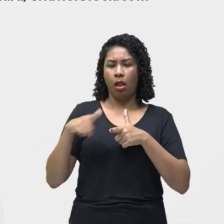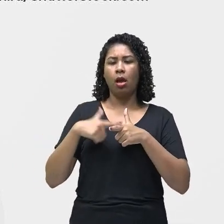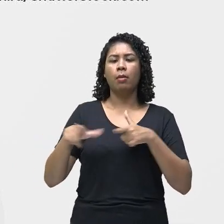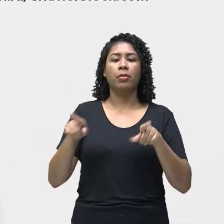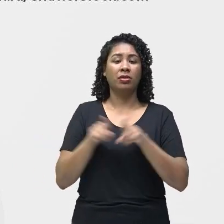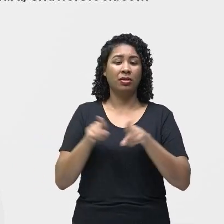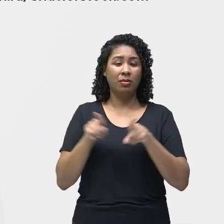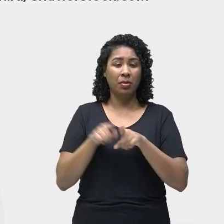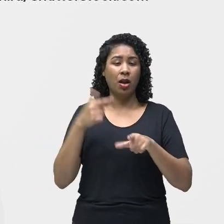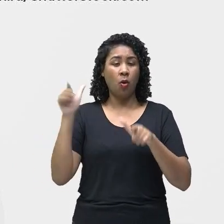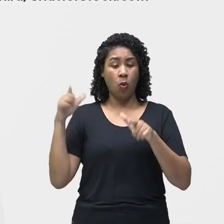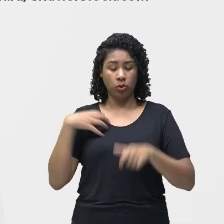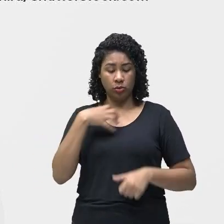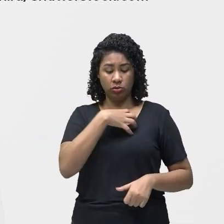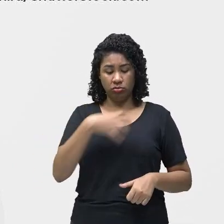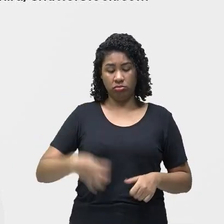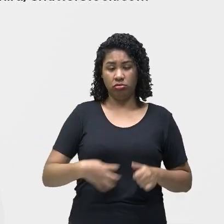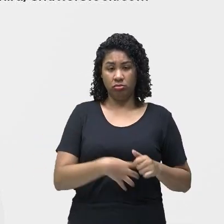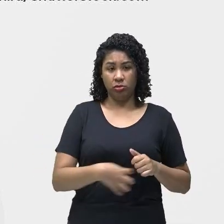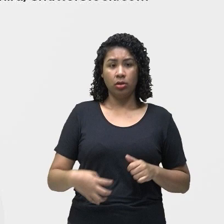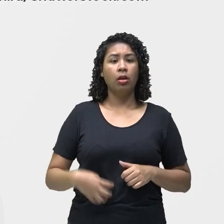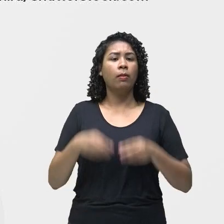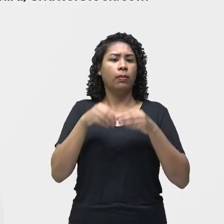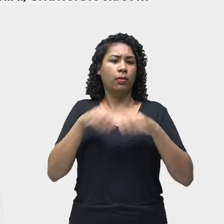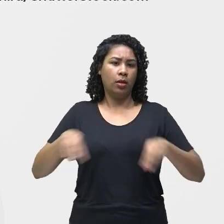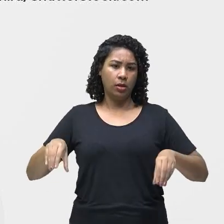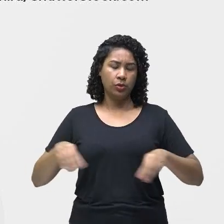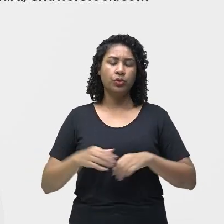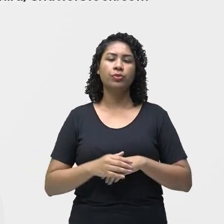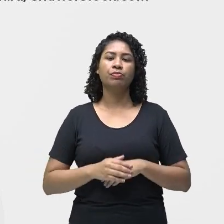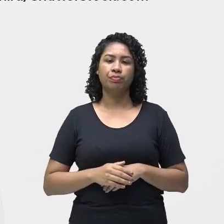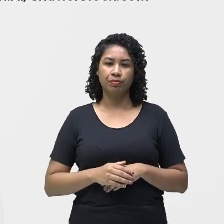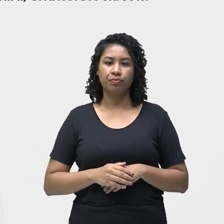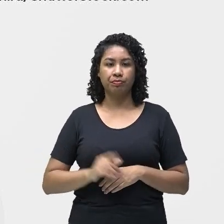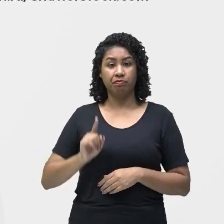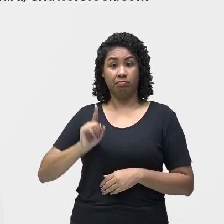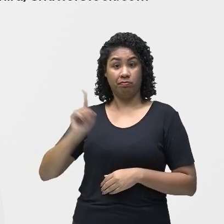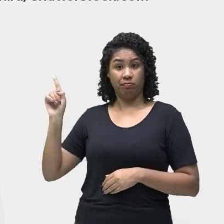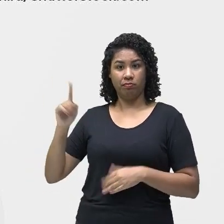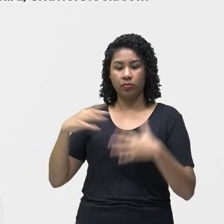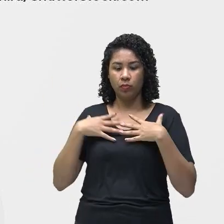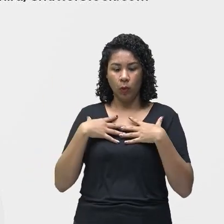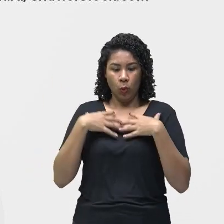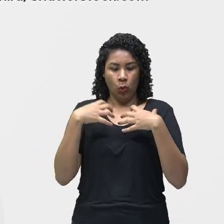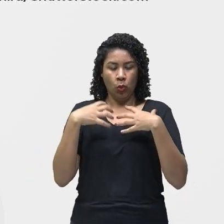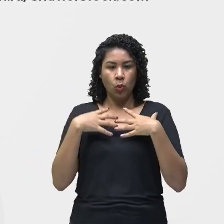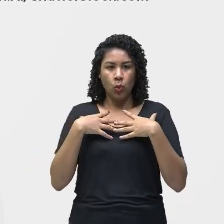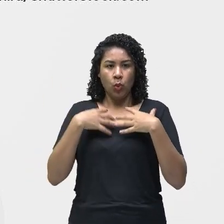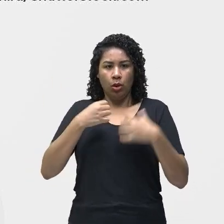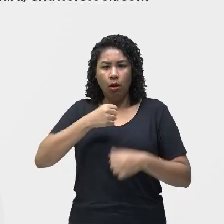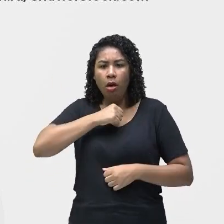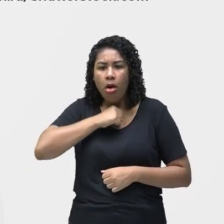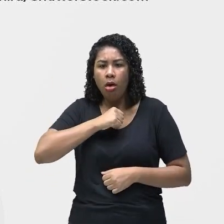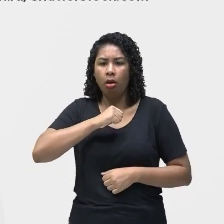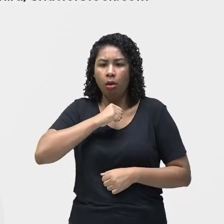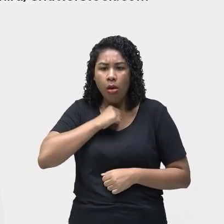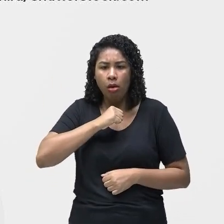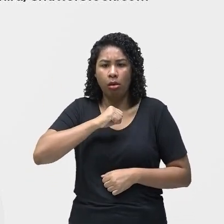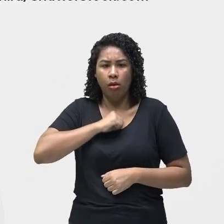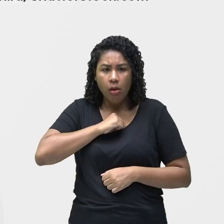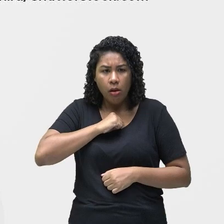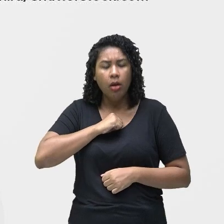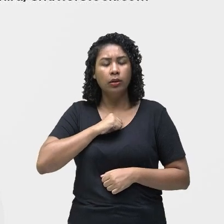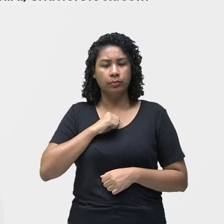os outros órgãos do corpo humano. A tuberculose acompanha o ser humano desde a pré-história e é muito